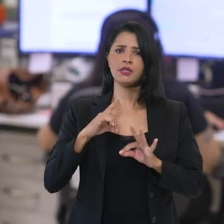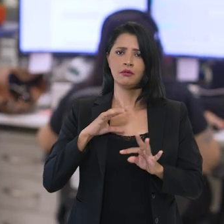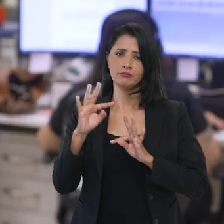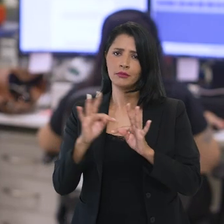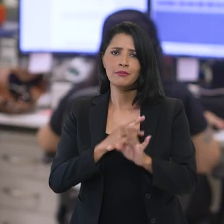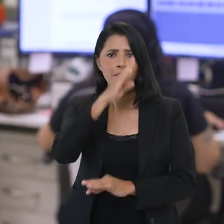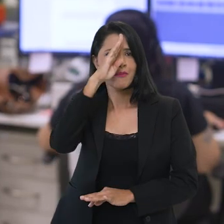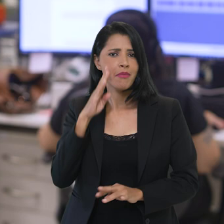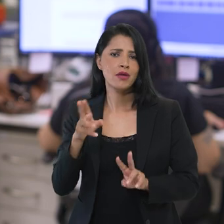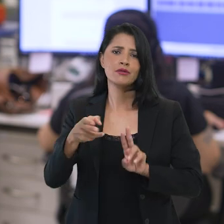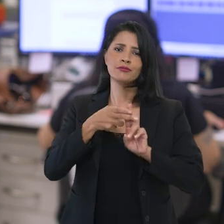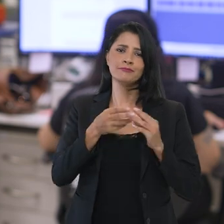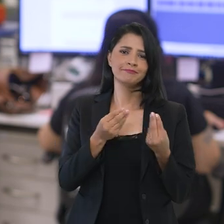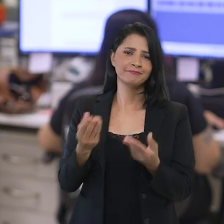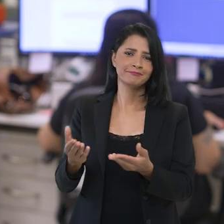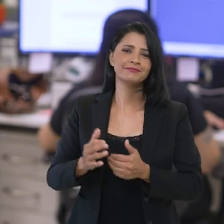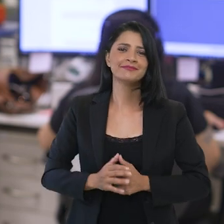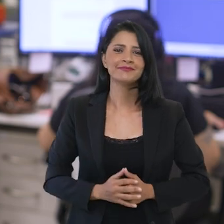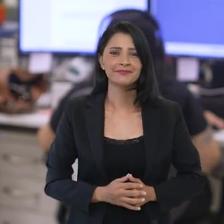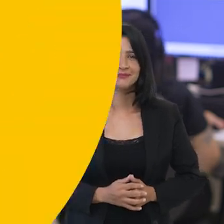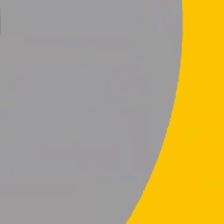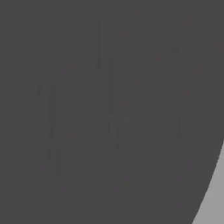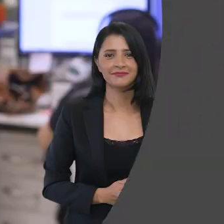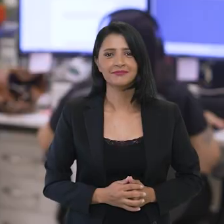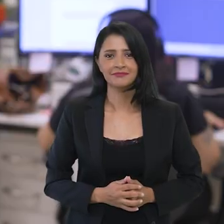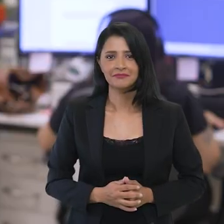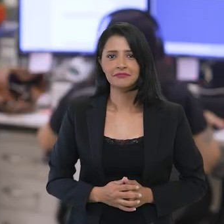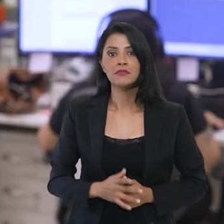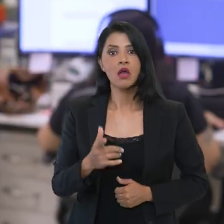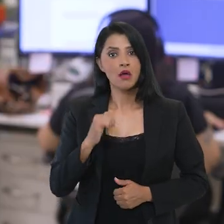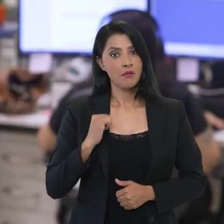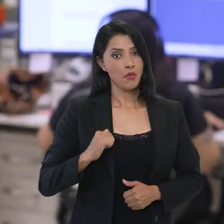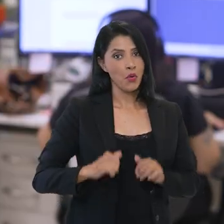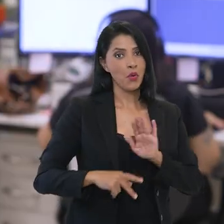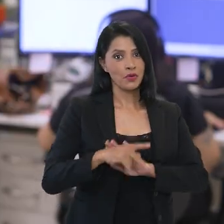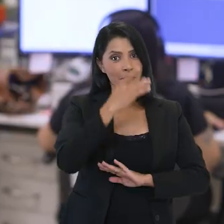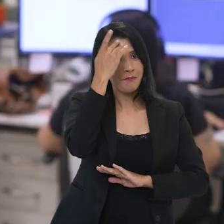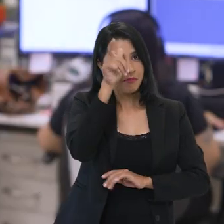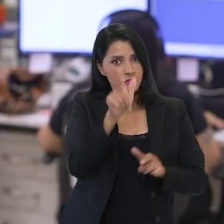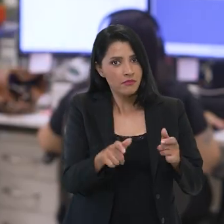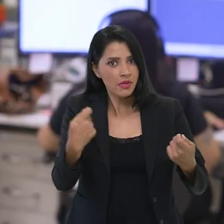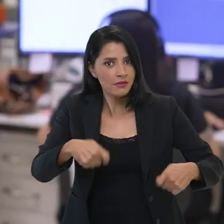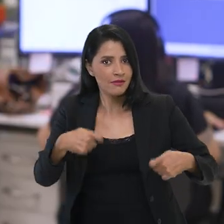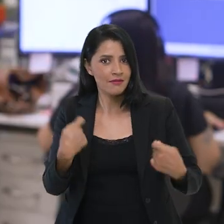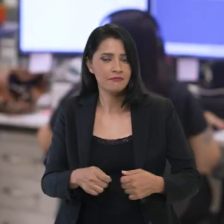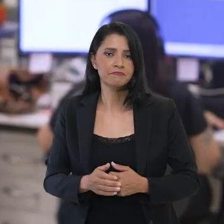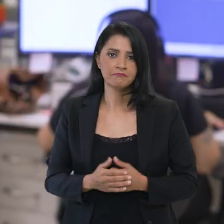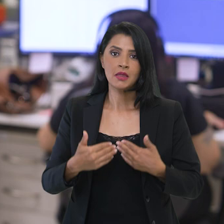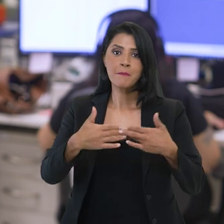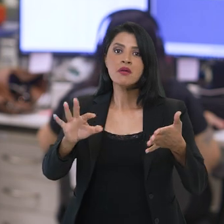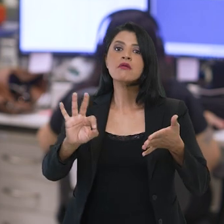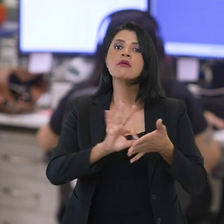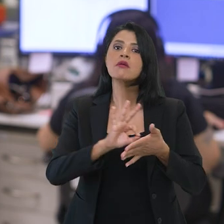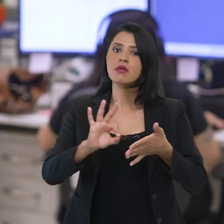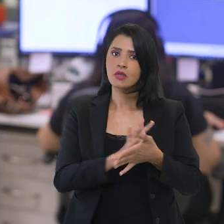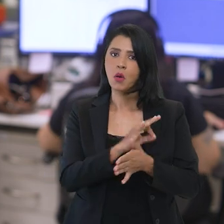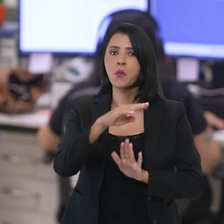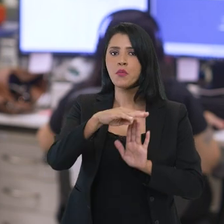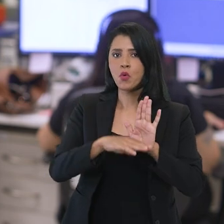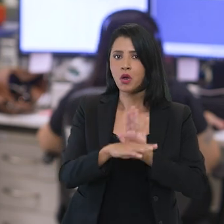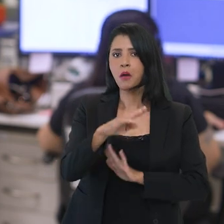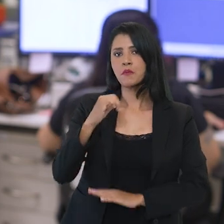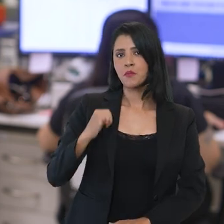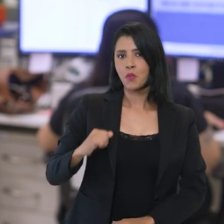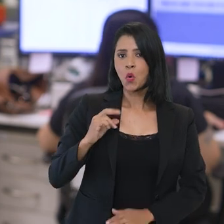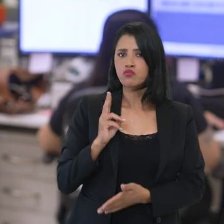recebem tratamento gratuito pelo SUS. Bolsa para quem mais precisa. Estão abertas as inscrições para o